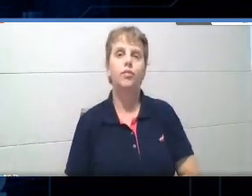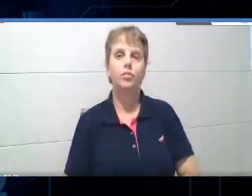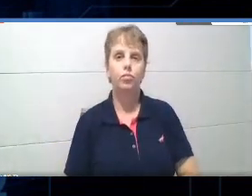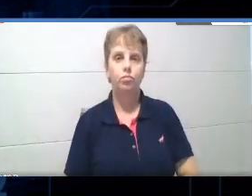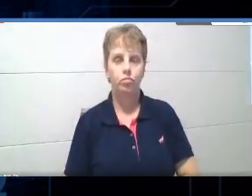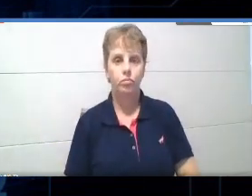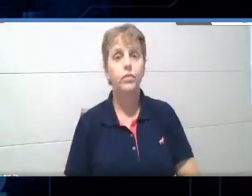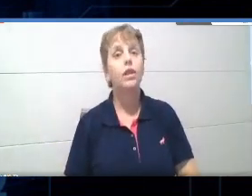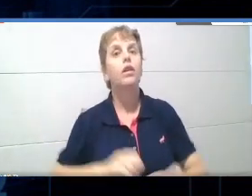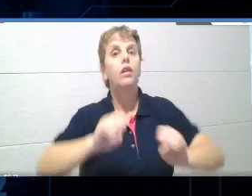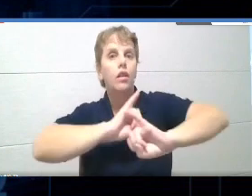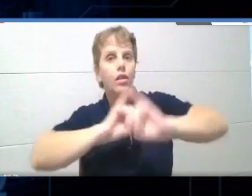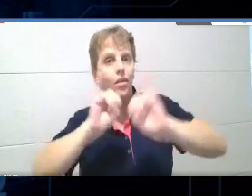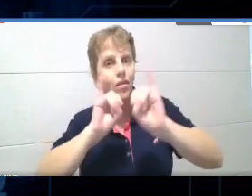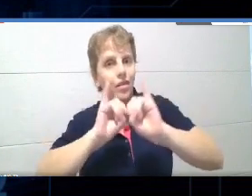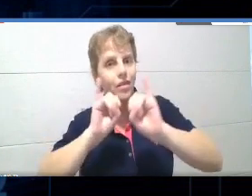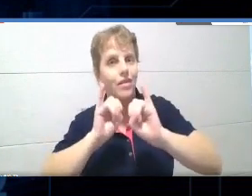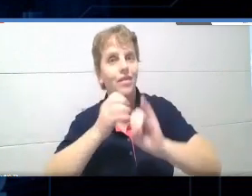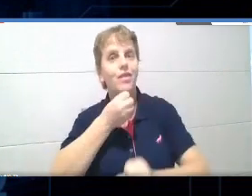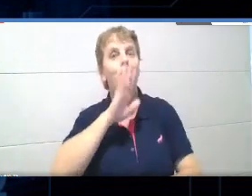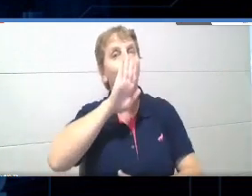Olá, boa tarde.